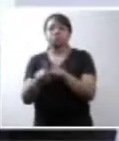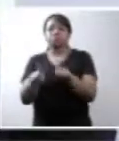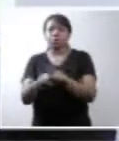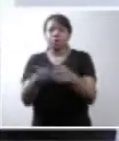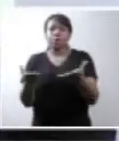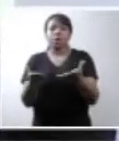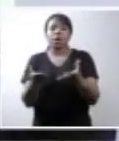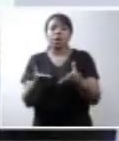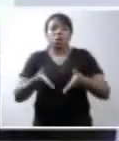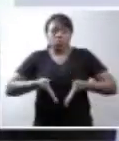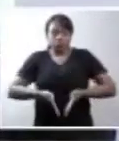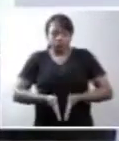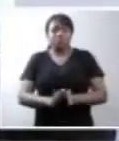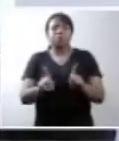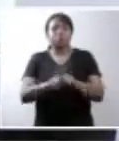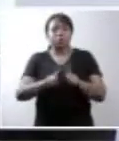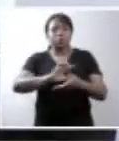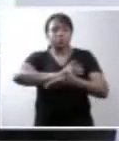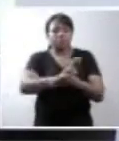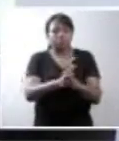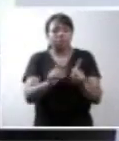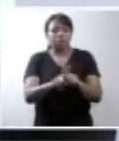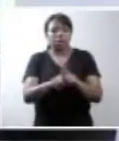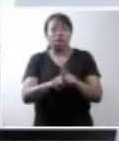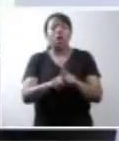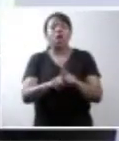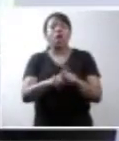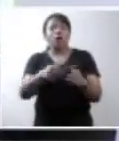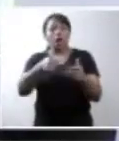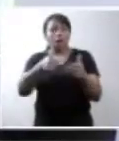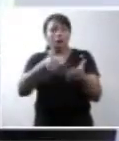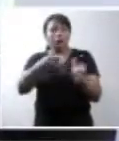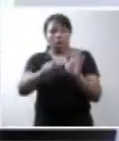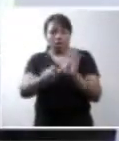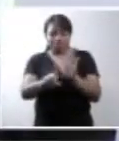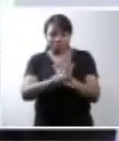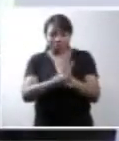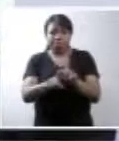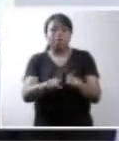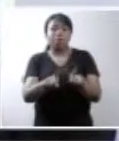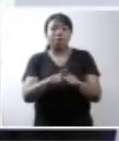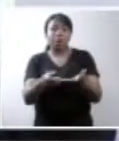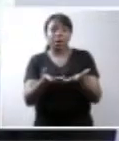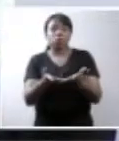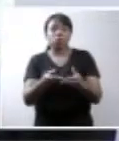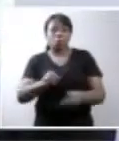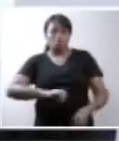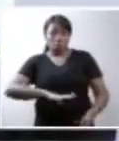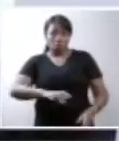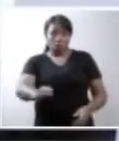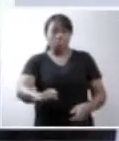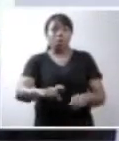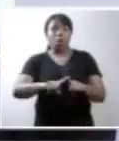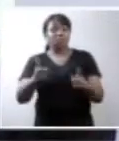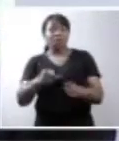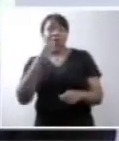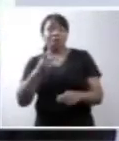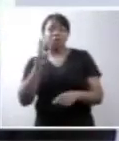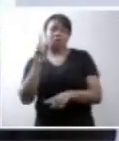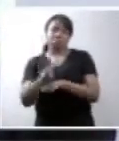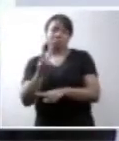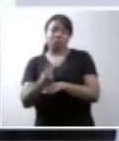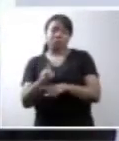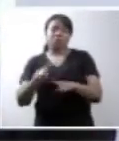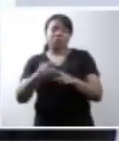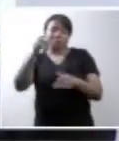parto humanizado e da descriminalização e legalização do aborto. Não vou falar aqui sobre a defesa em geral do